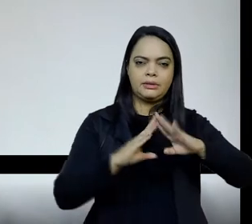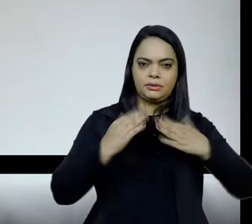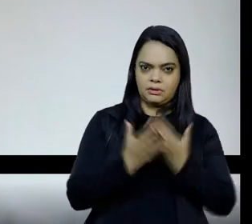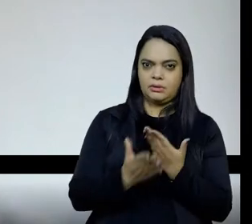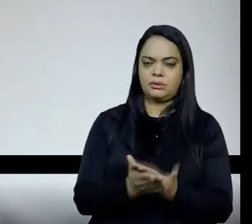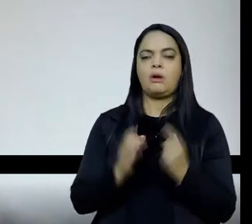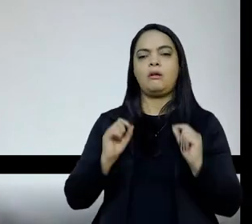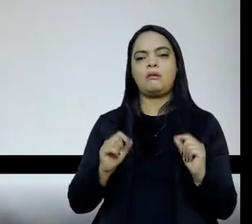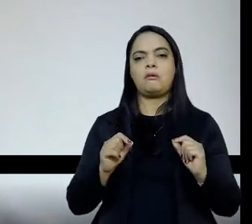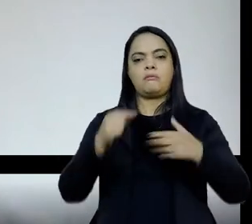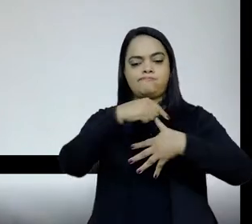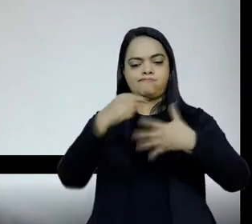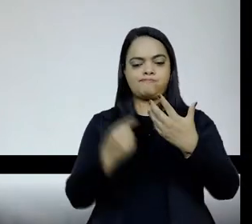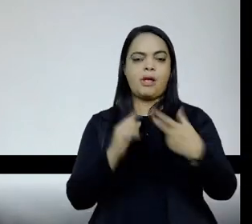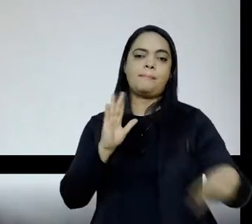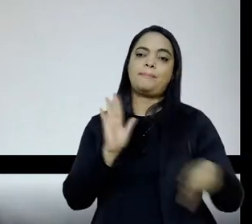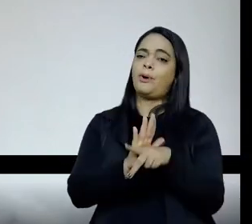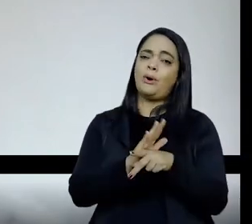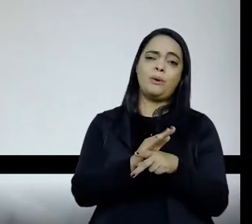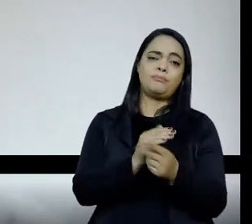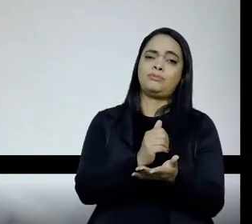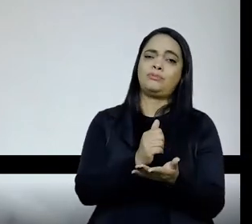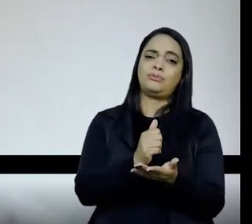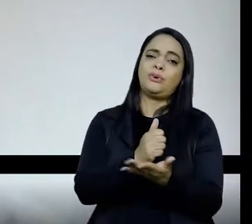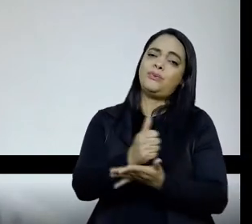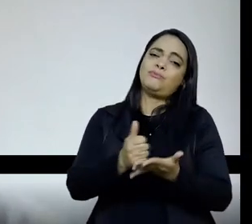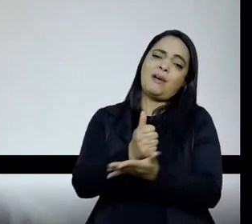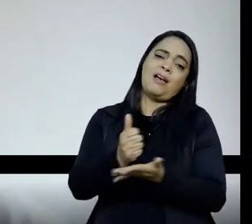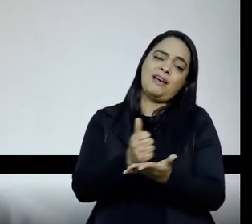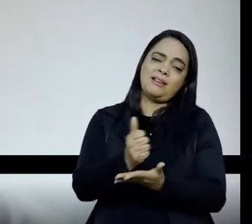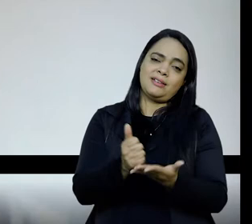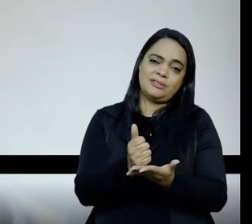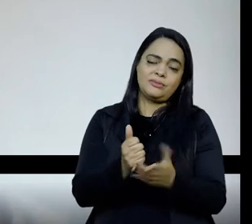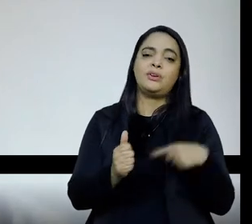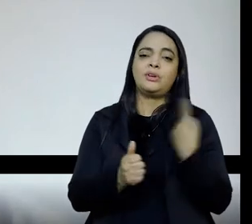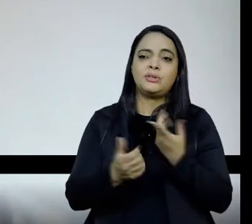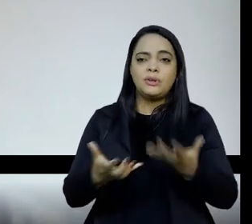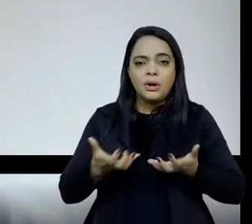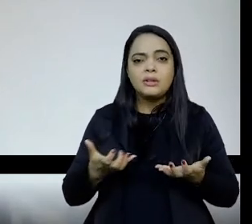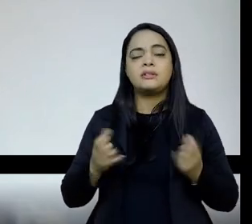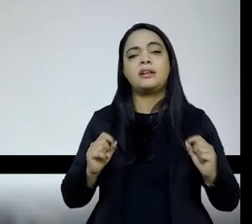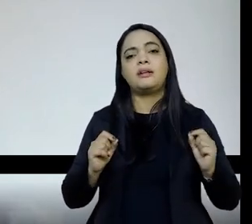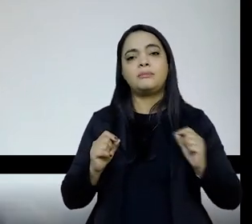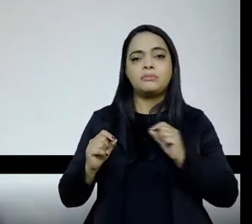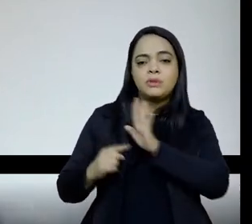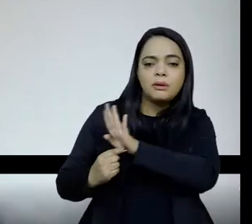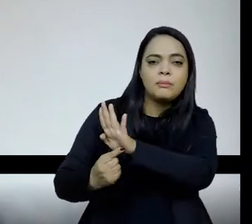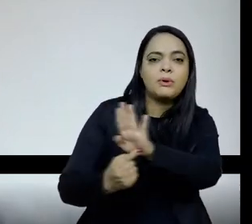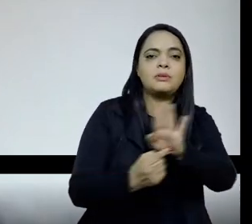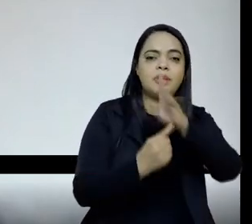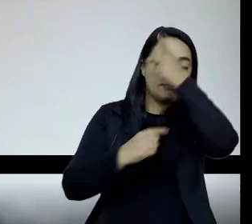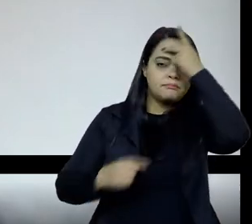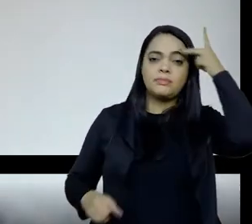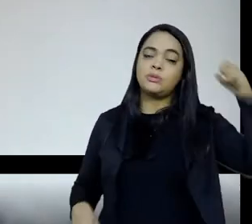aspectos fundamentais sobre os quais a gente gostaria de produzir certo estranhamento na abordagem,